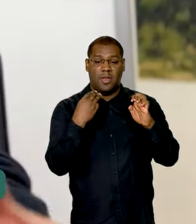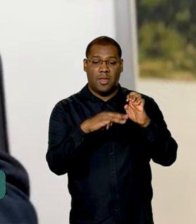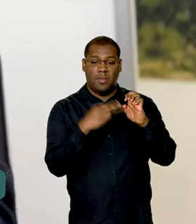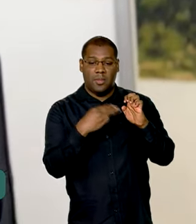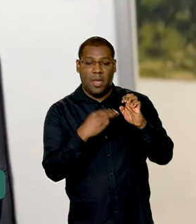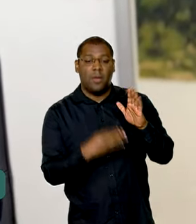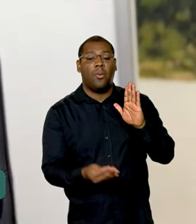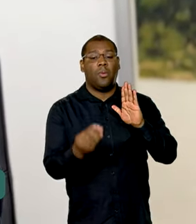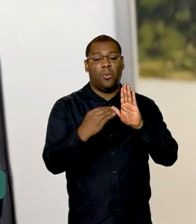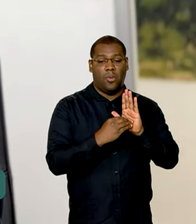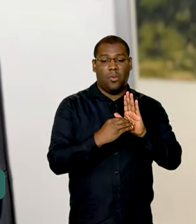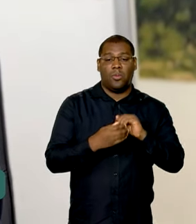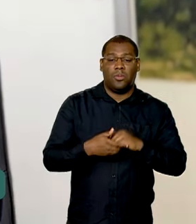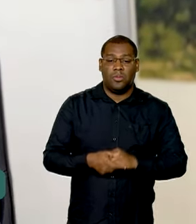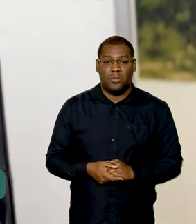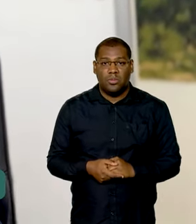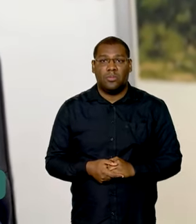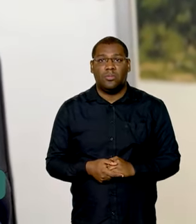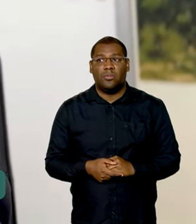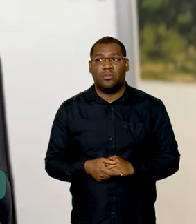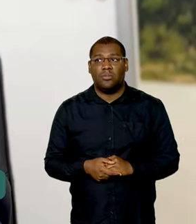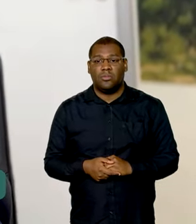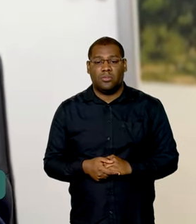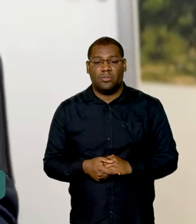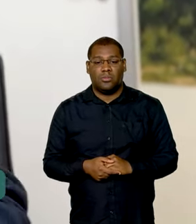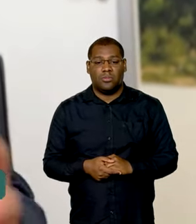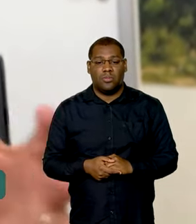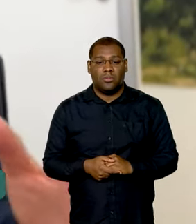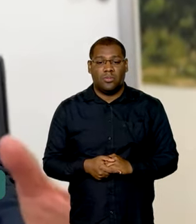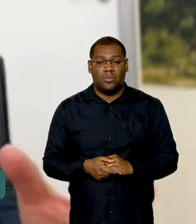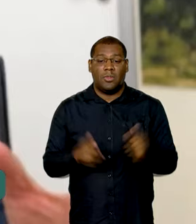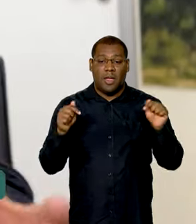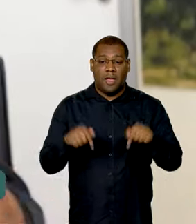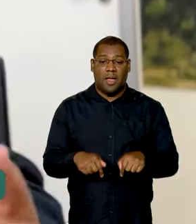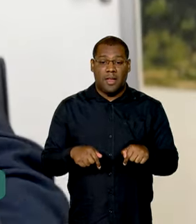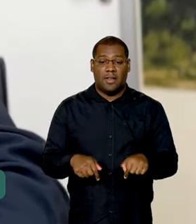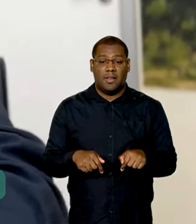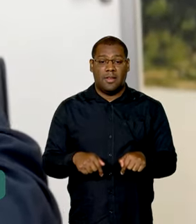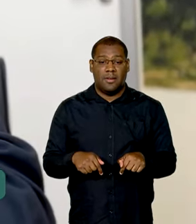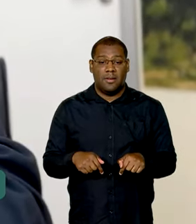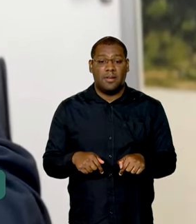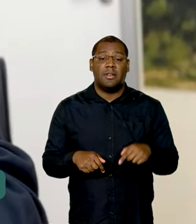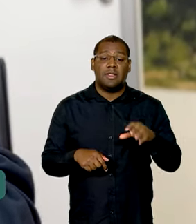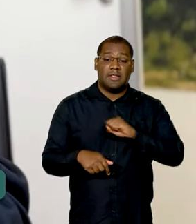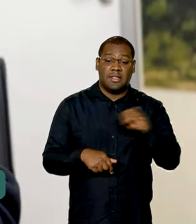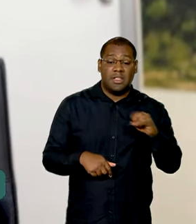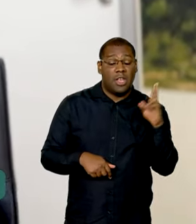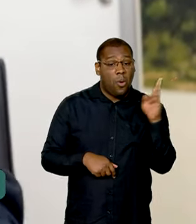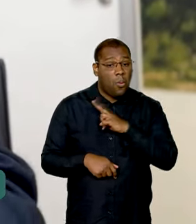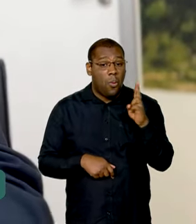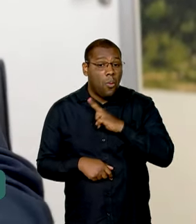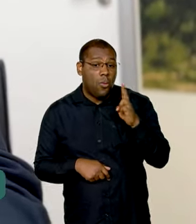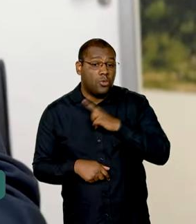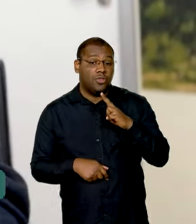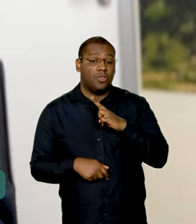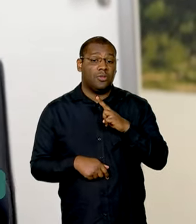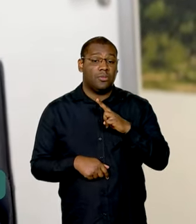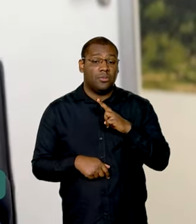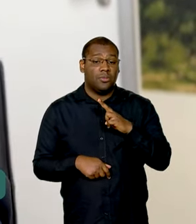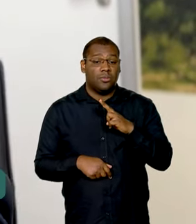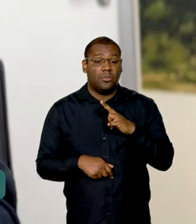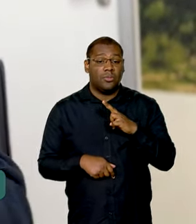Também a conferência das cestas e prestações de conta. Aqui também, em caso de emergência e calamidade, nós